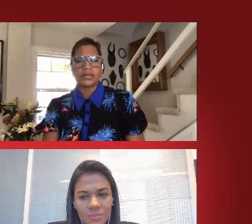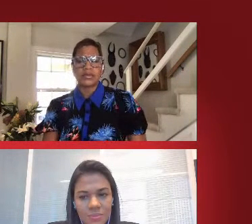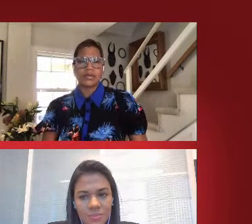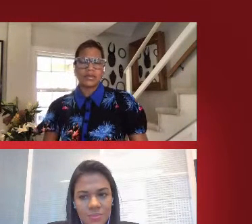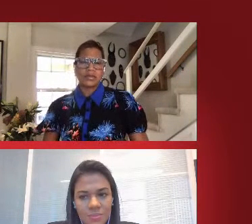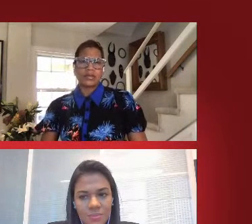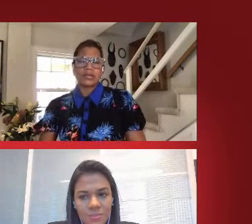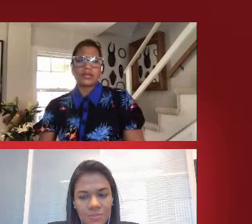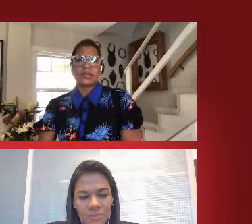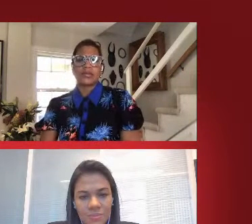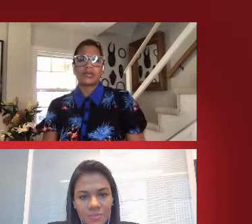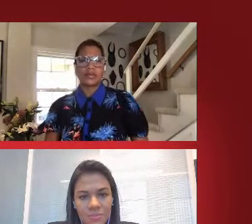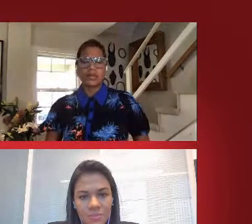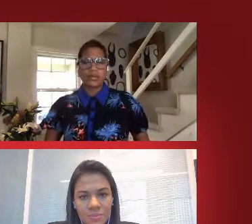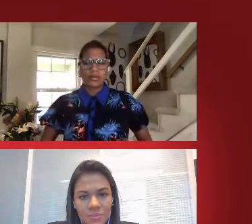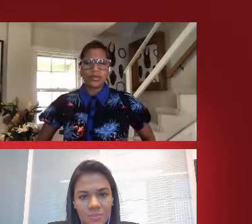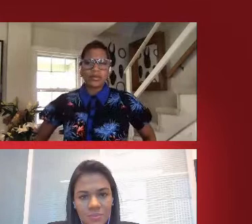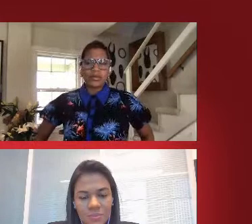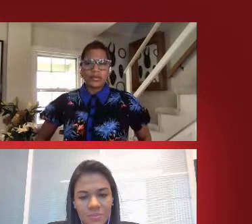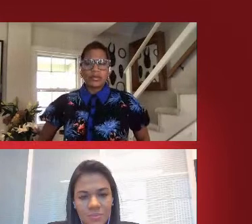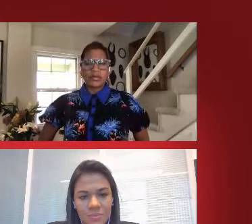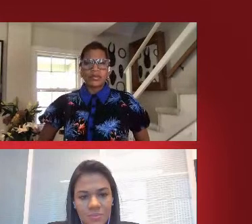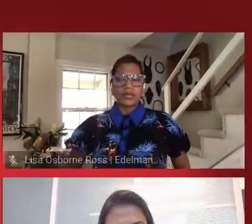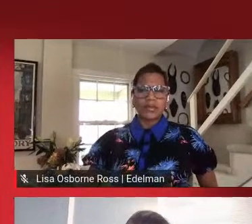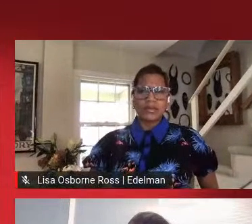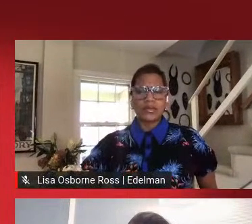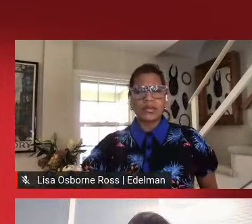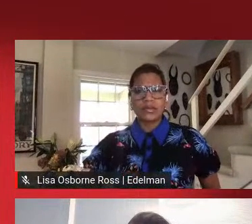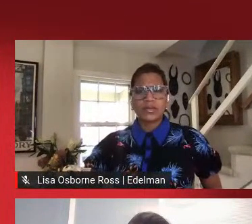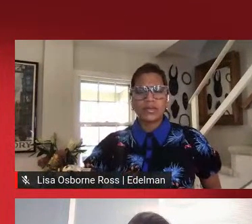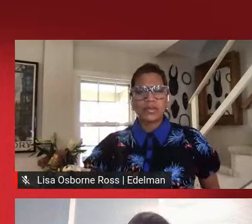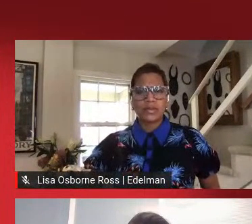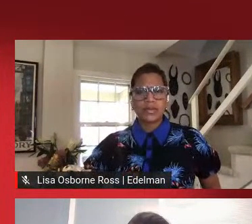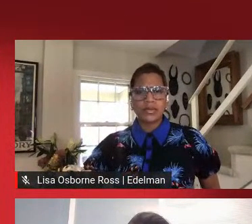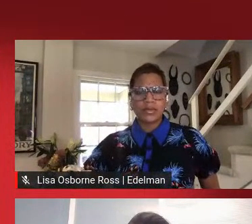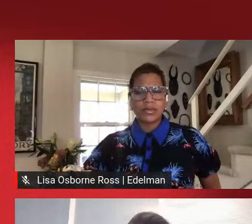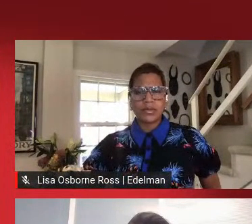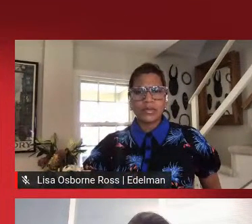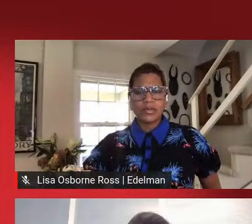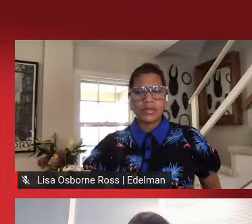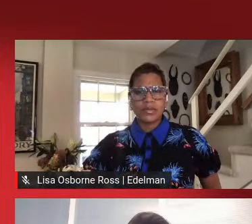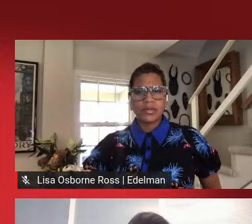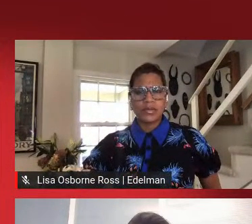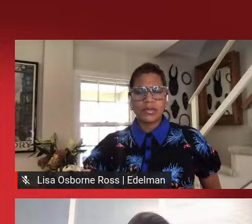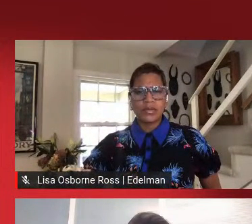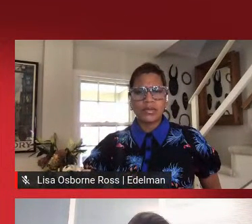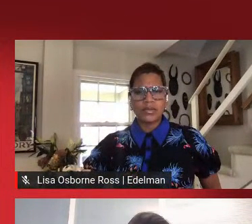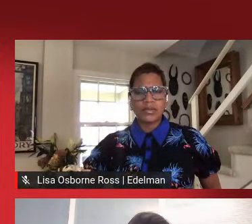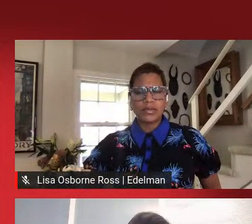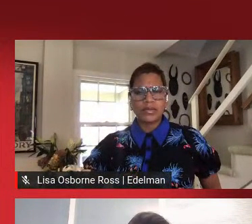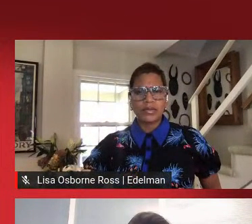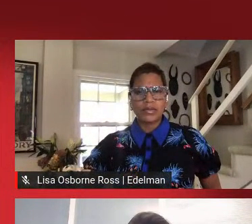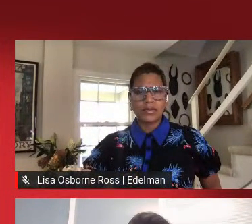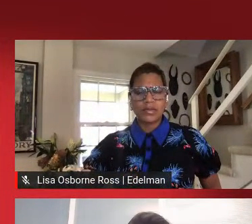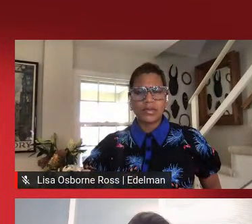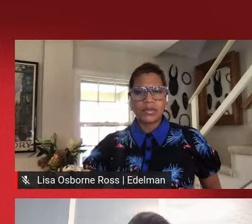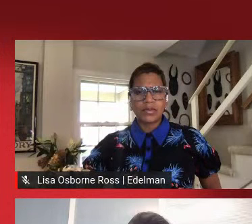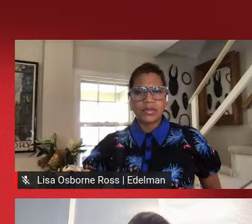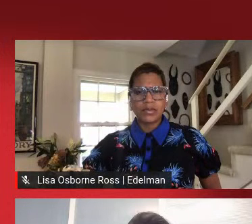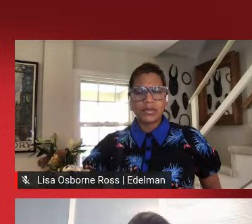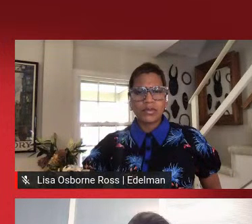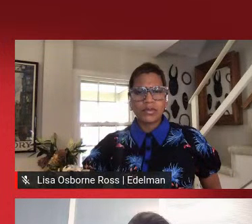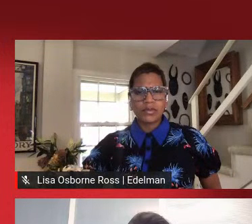2018 do nosso Comitê de Inclusão e Diversidade, de garantir que a gente retém as pessoas e as pessoas são respeitadas e bem